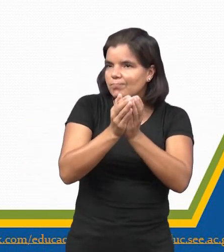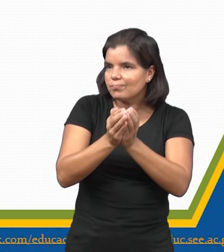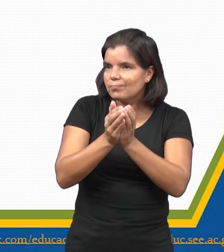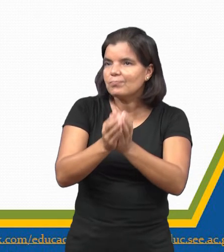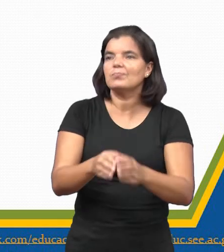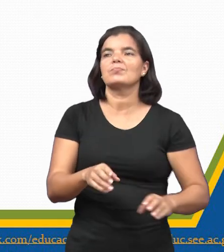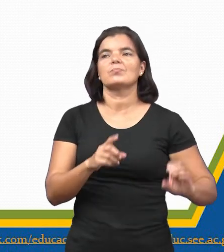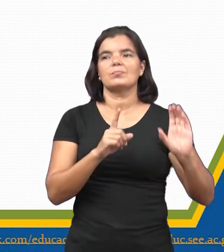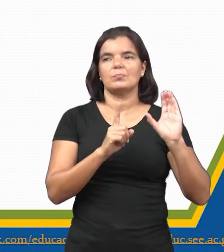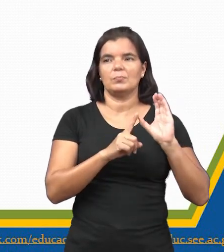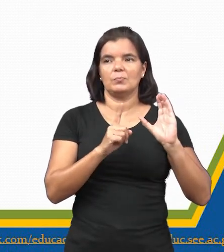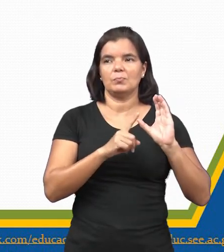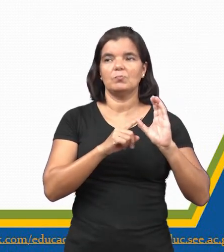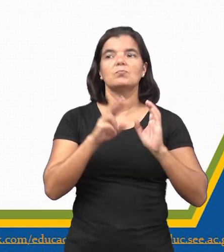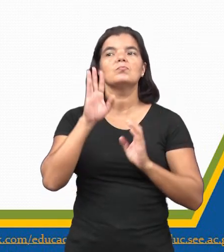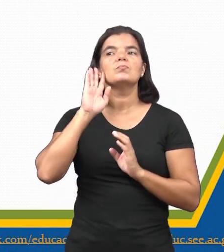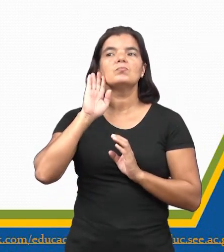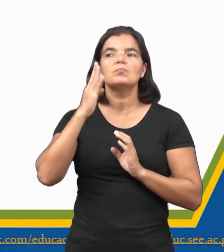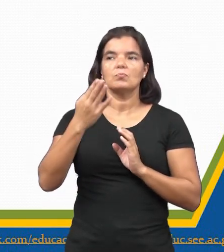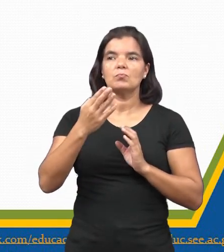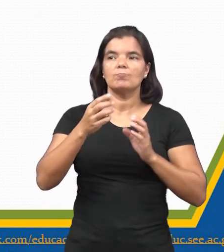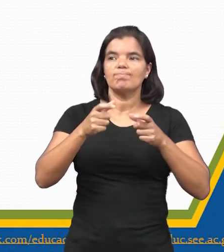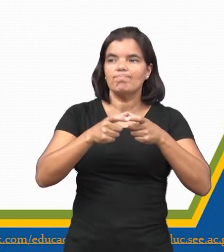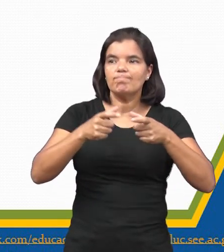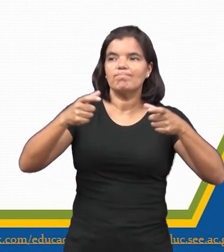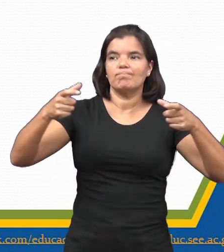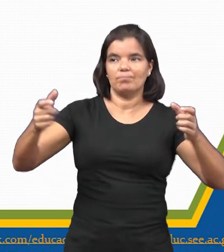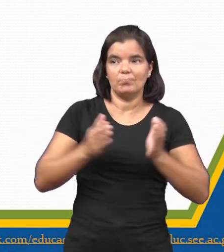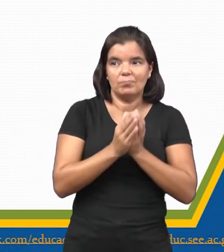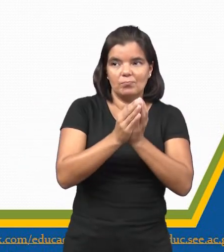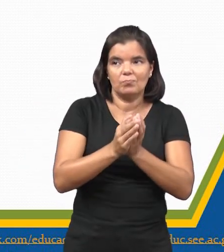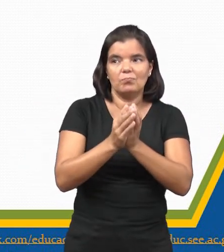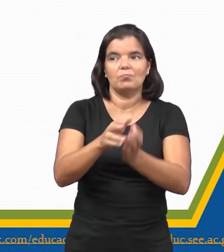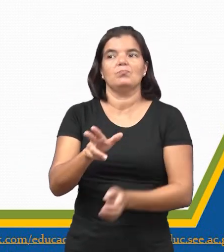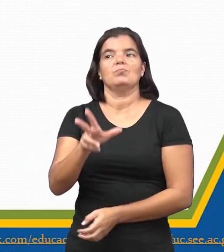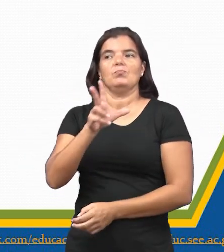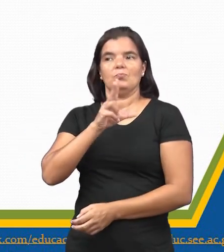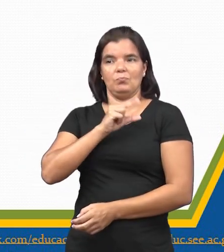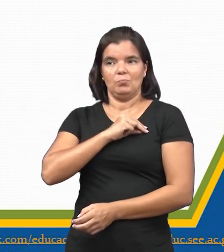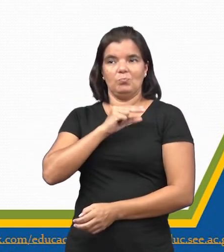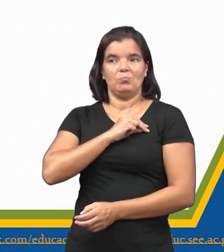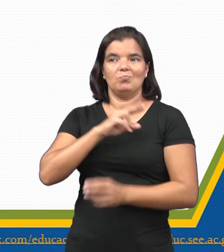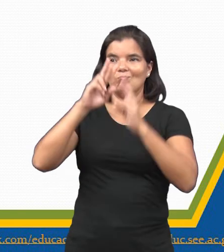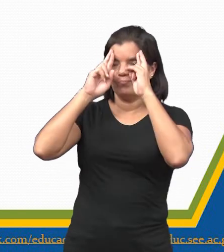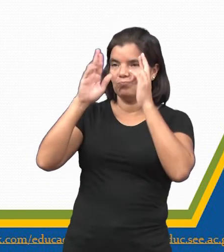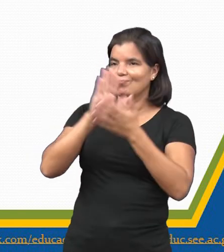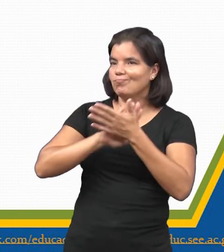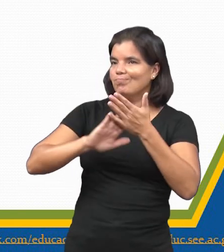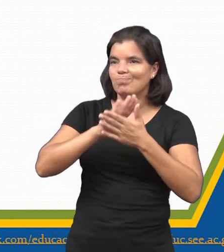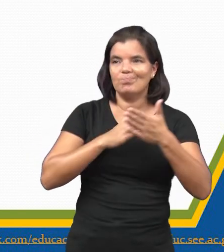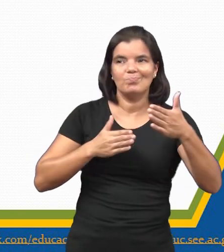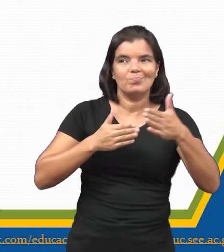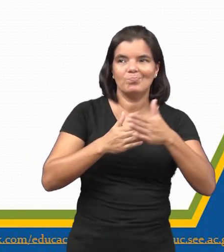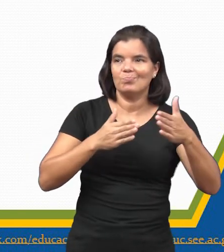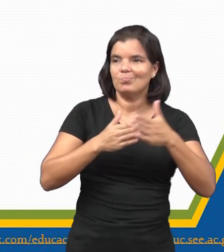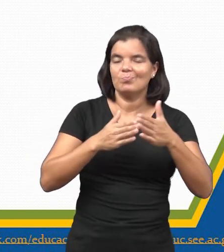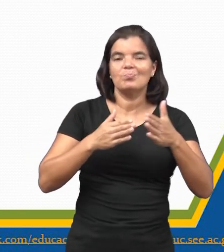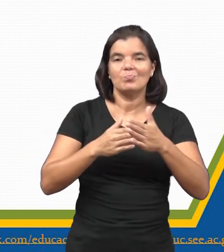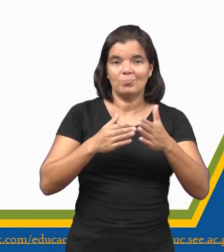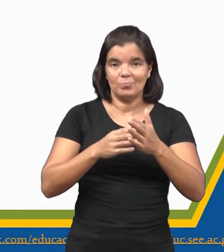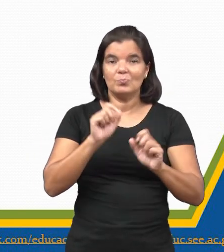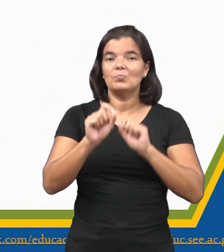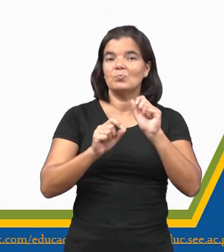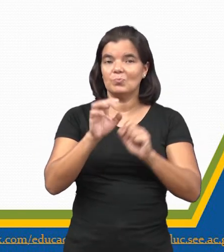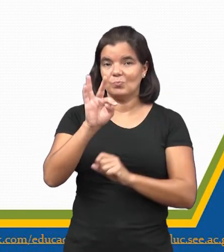atlântica. E letra C, foram resultado do expansionismo naval espanhol, que desrespeitou os limites definidos no